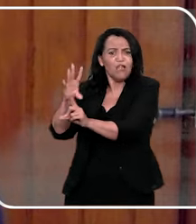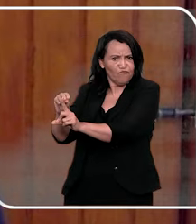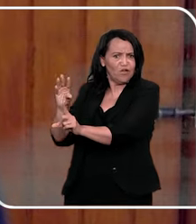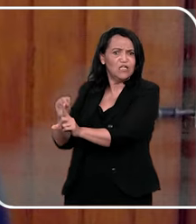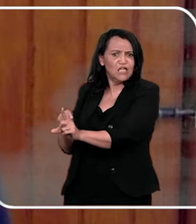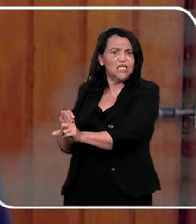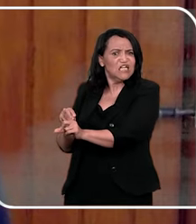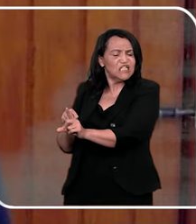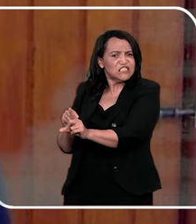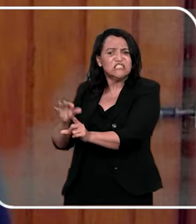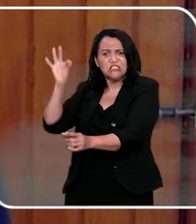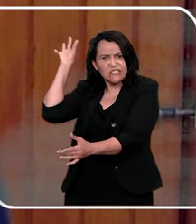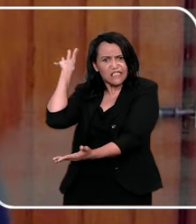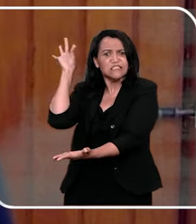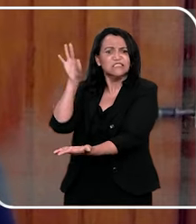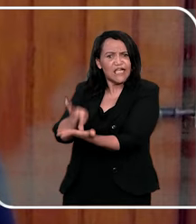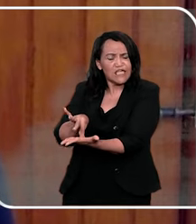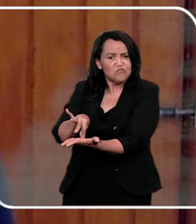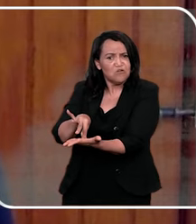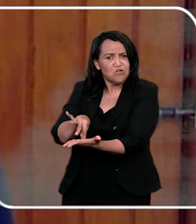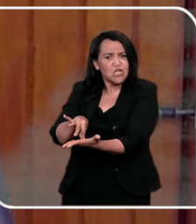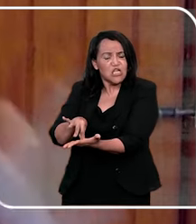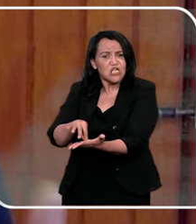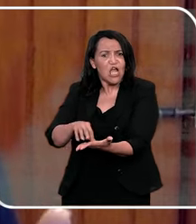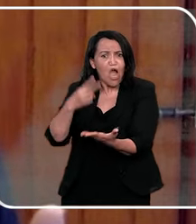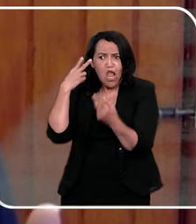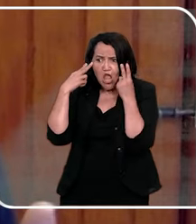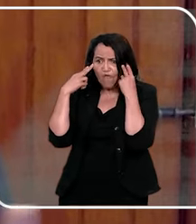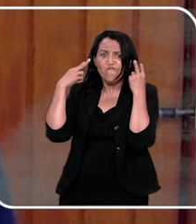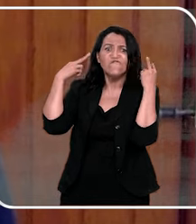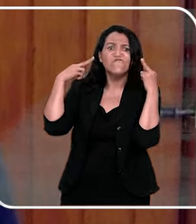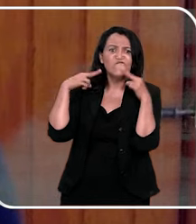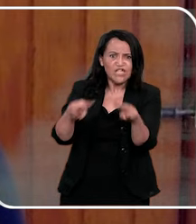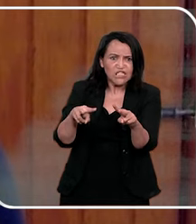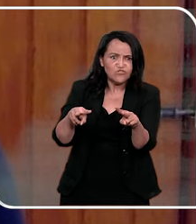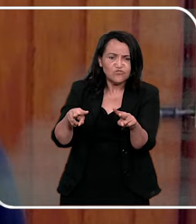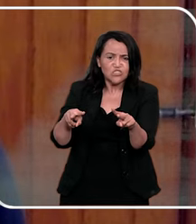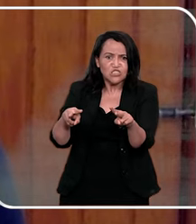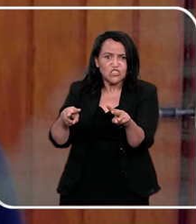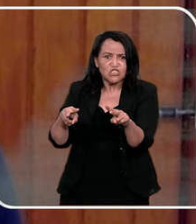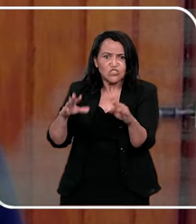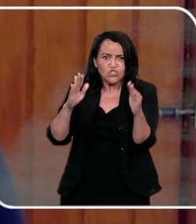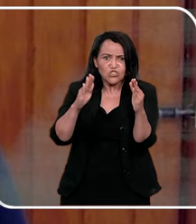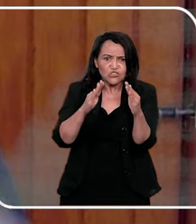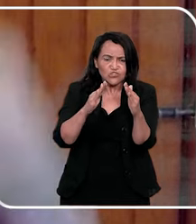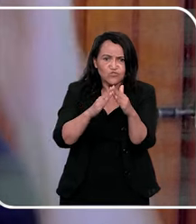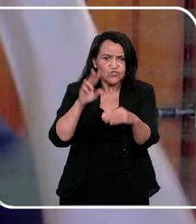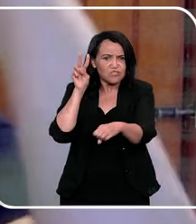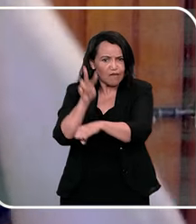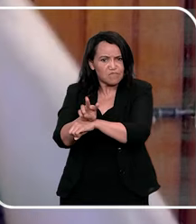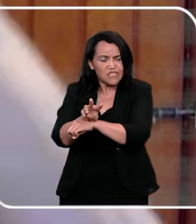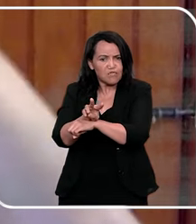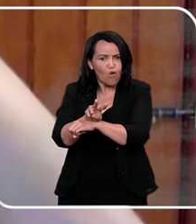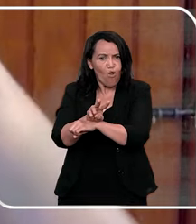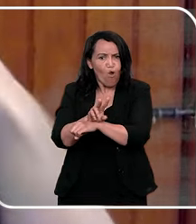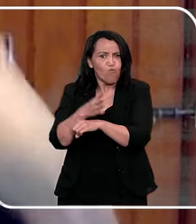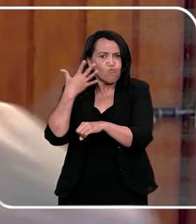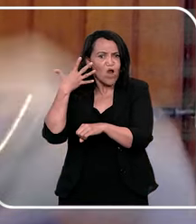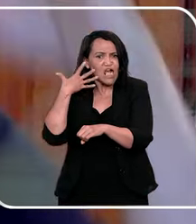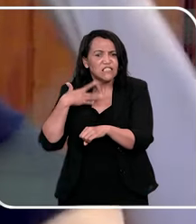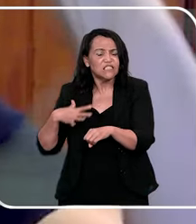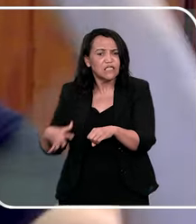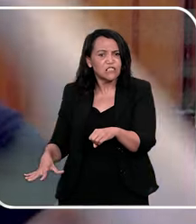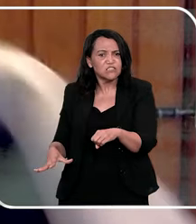família foi ela, e isso é quase uma regra, eu já ouvi em abrigos, em escuta, porque meu abuso foi serviço social,